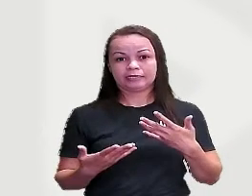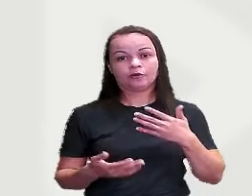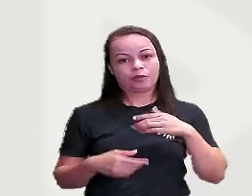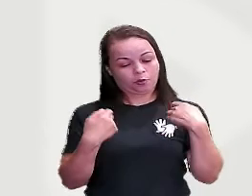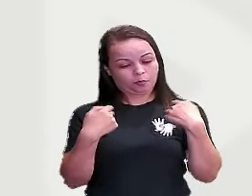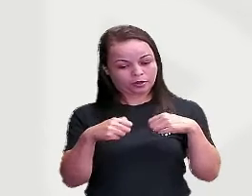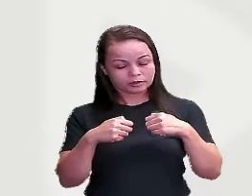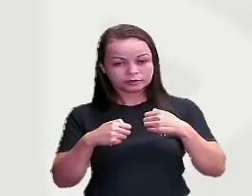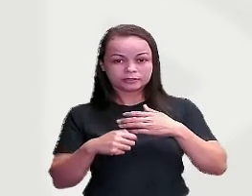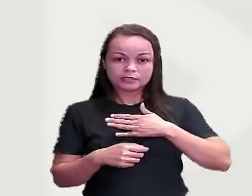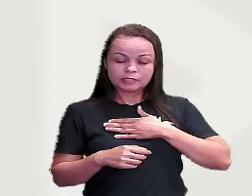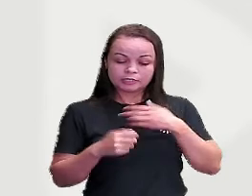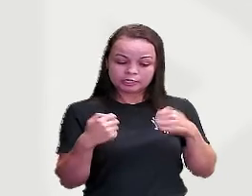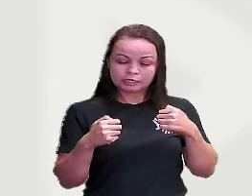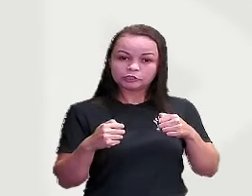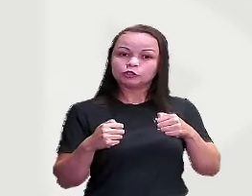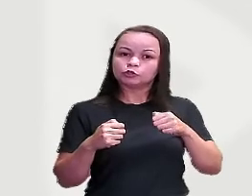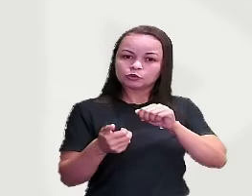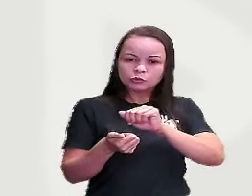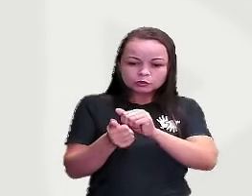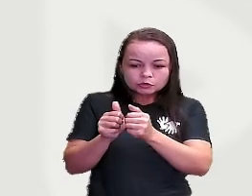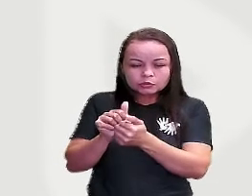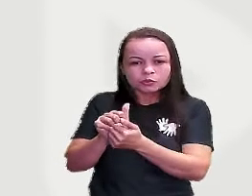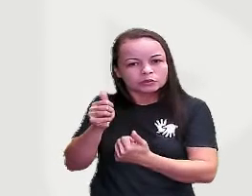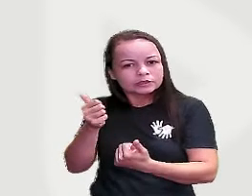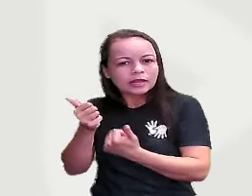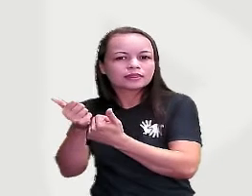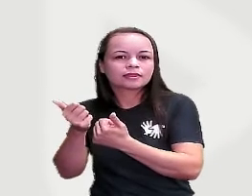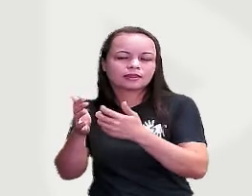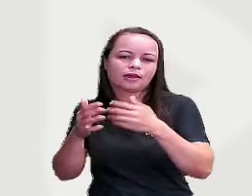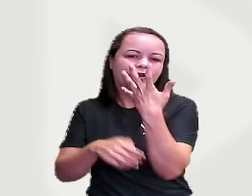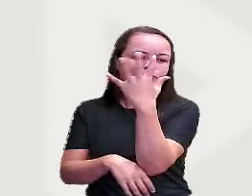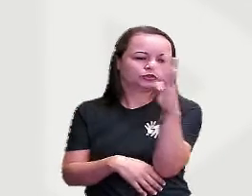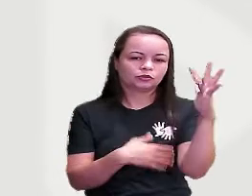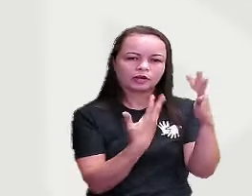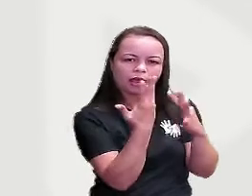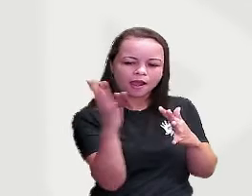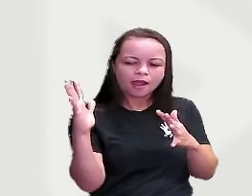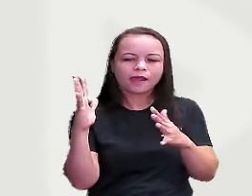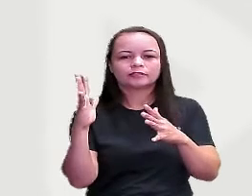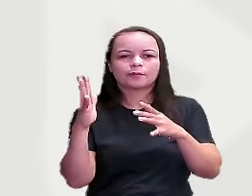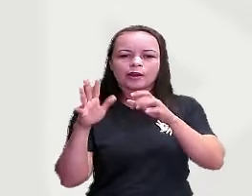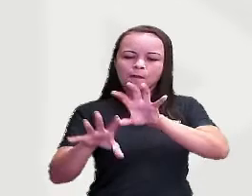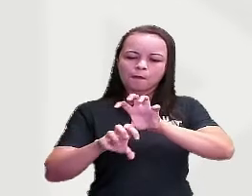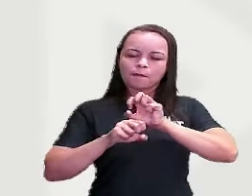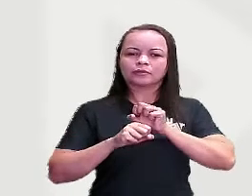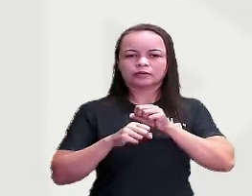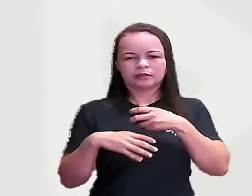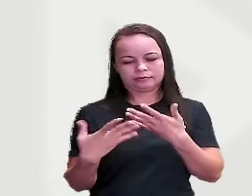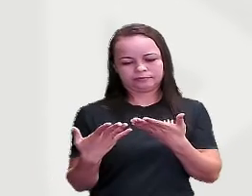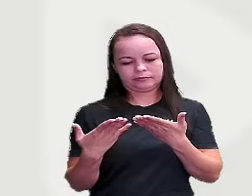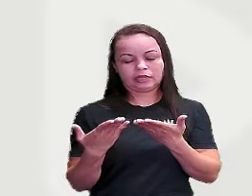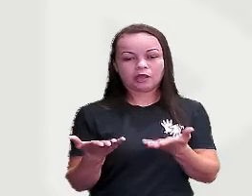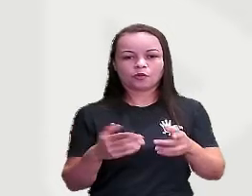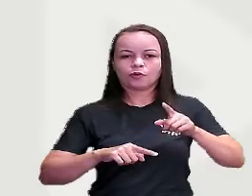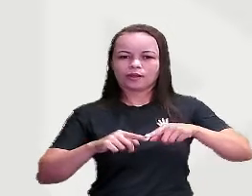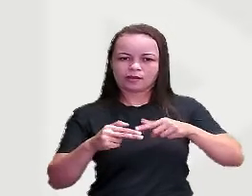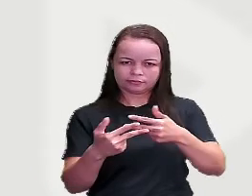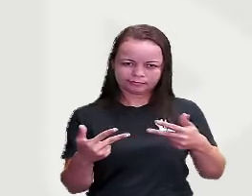natureza Eu dependo do que ela me oferece Para poder sobreviver É o caso dos